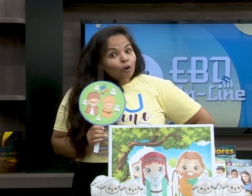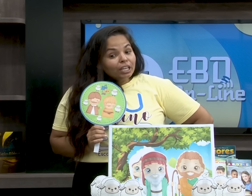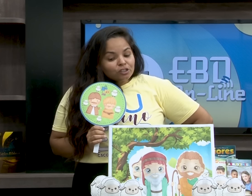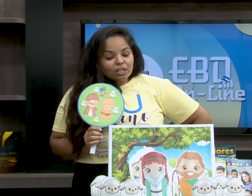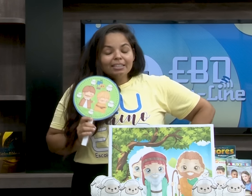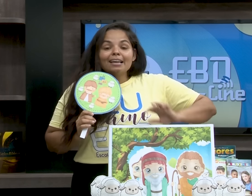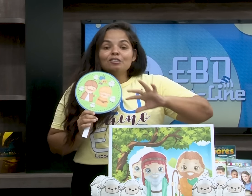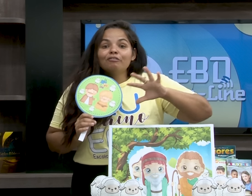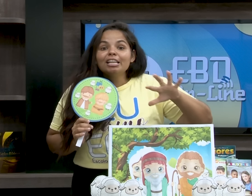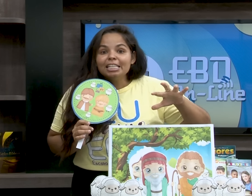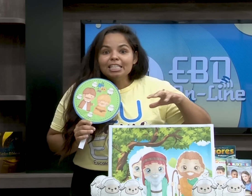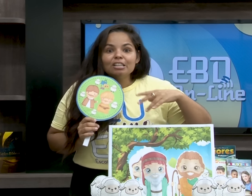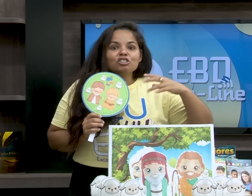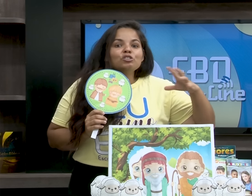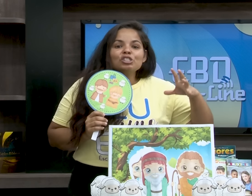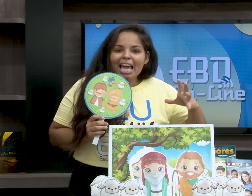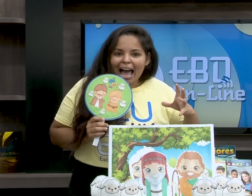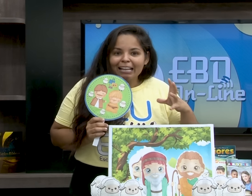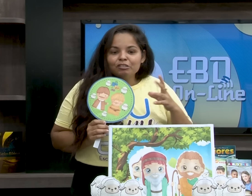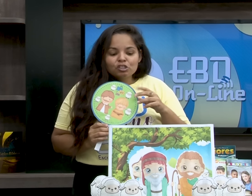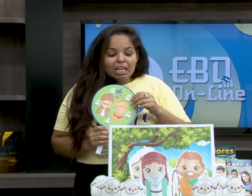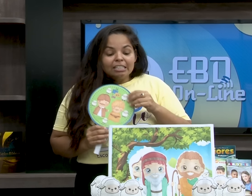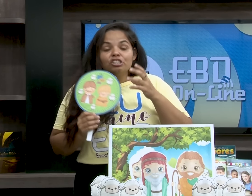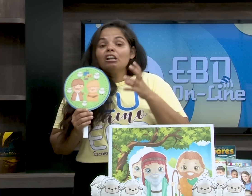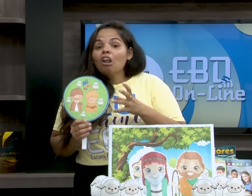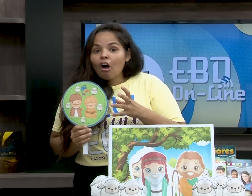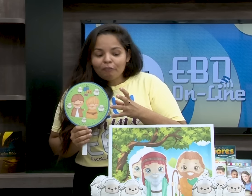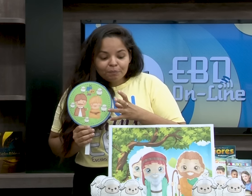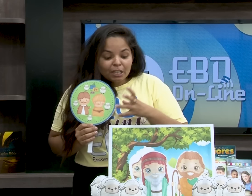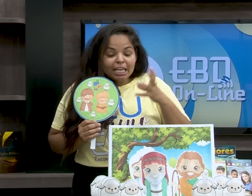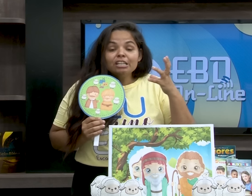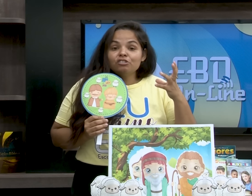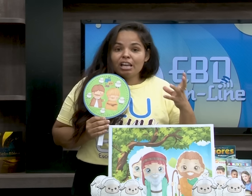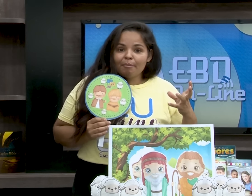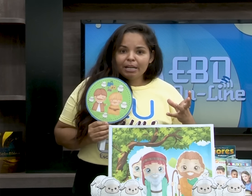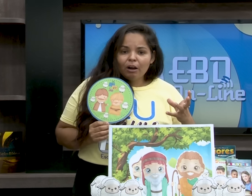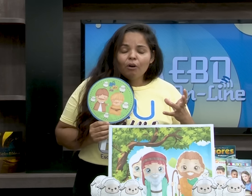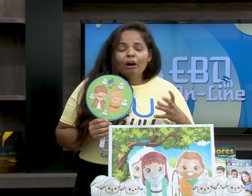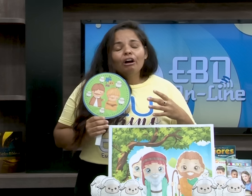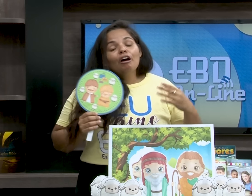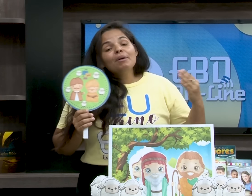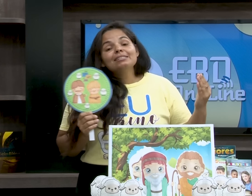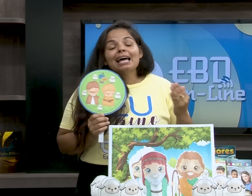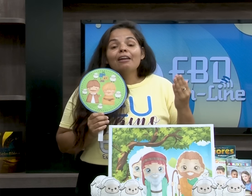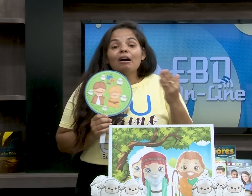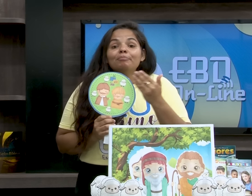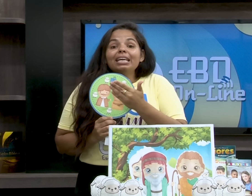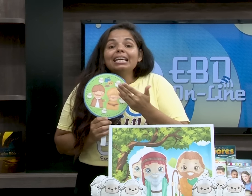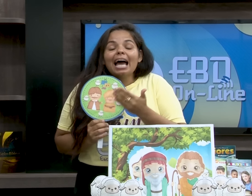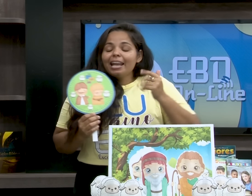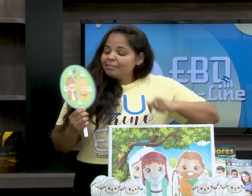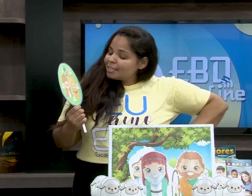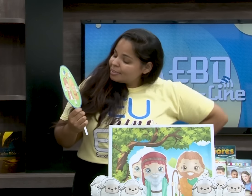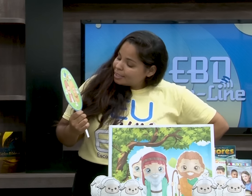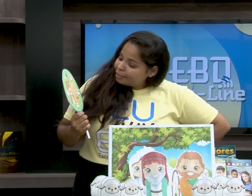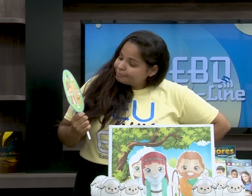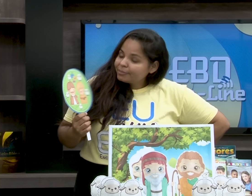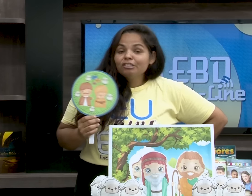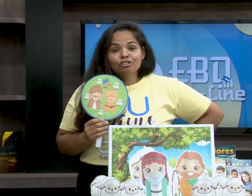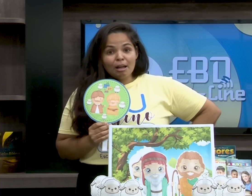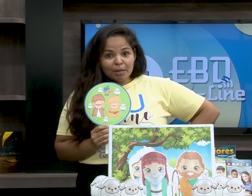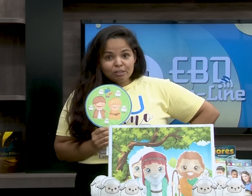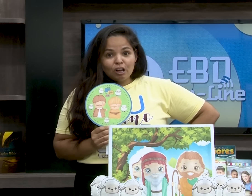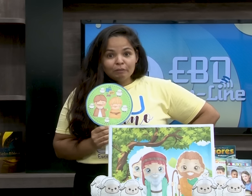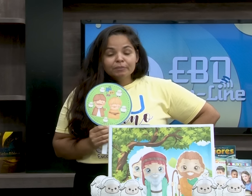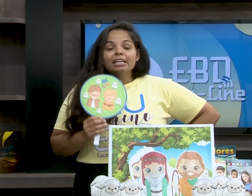cuidadores das ovelhinhas, dos gados, de Ló e de Abraão começaram a brigar entre si.